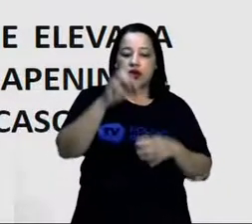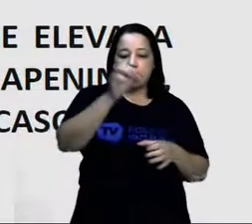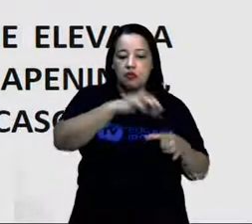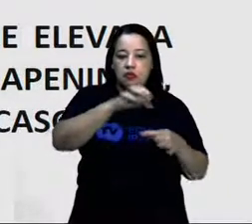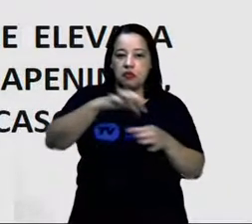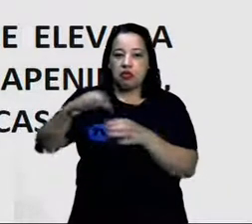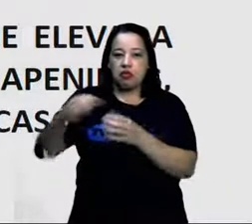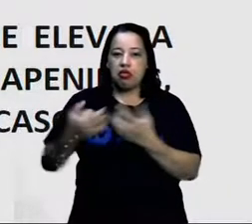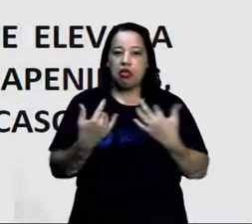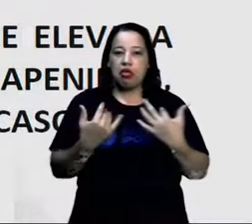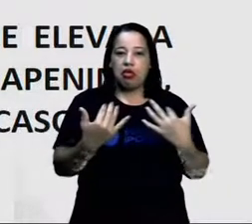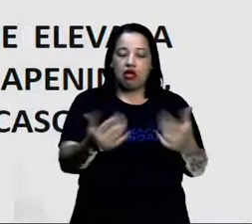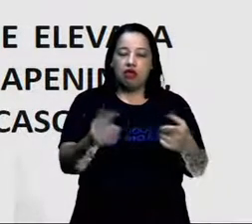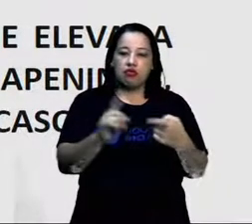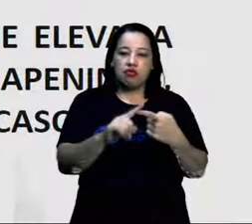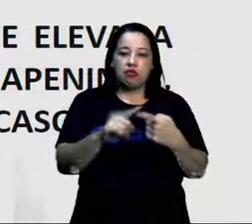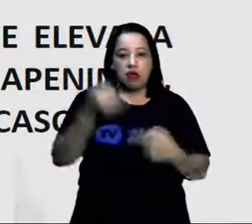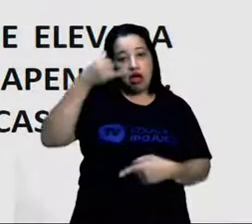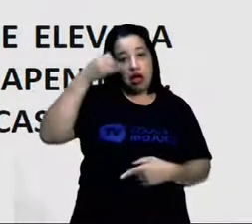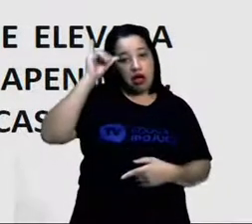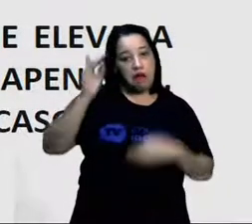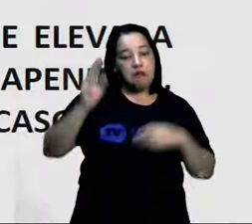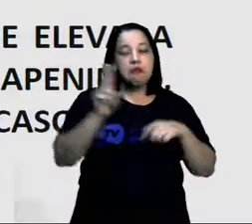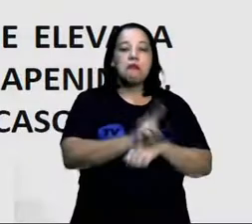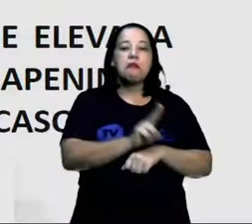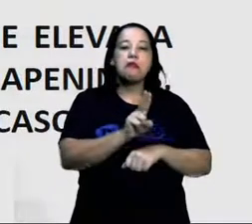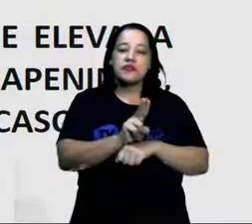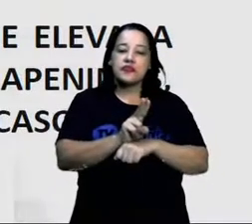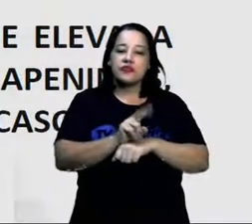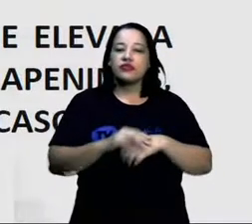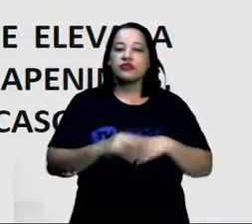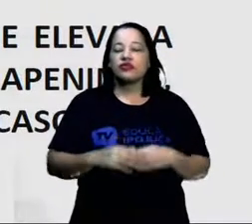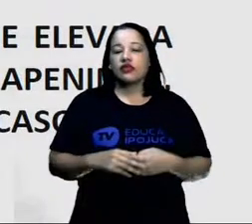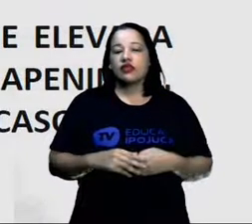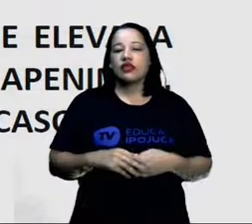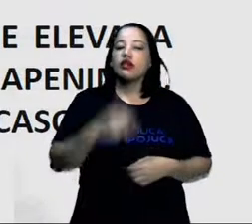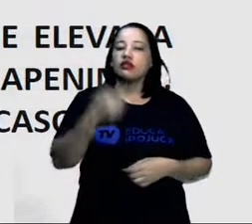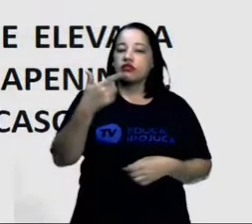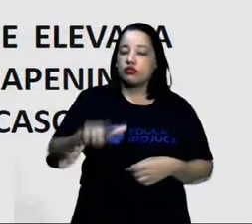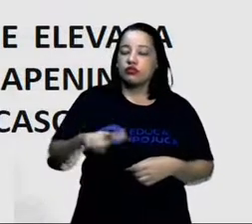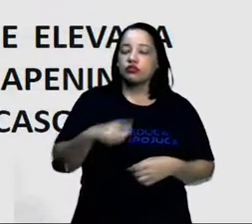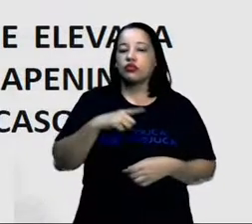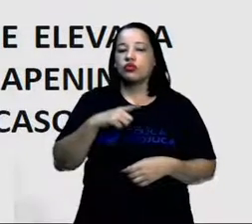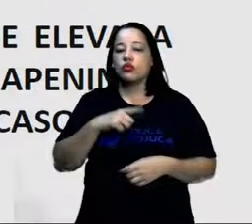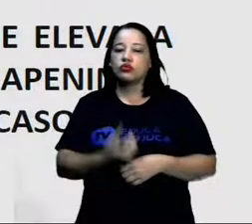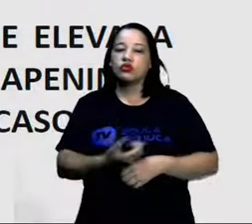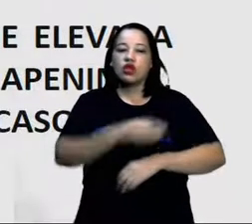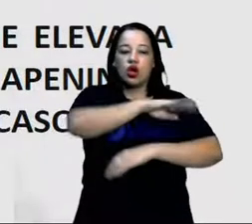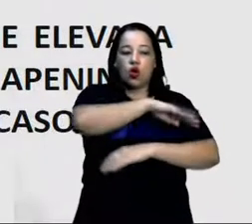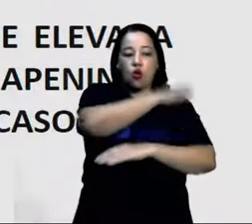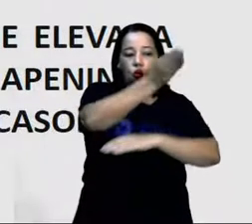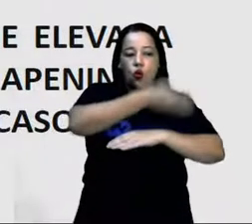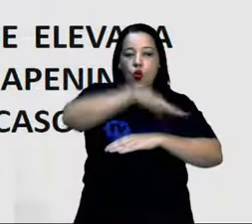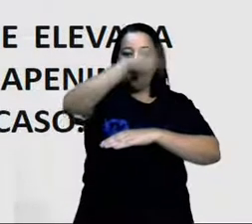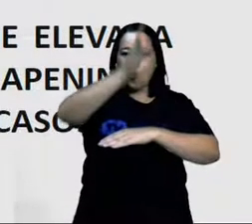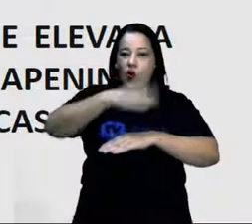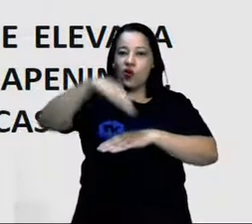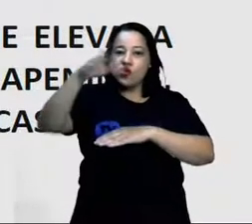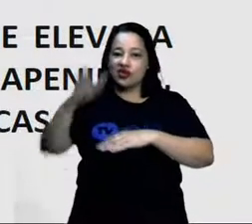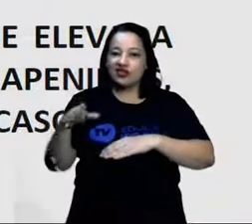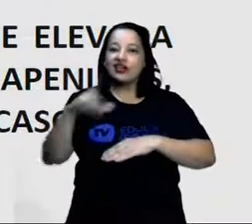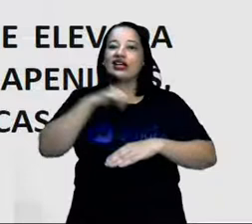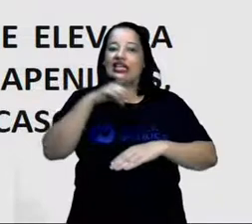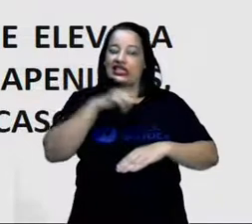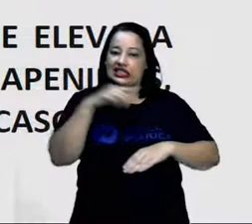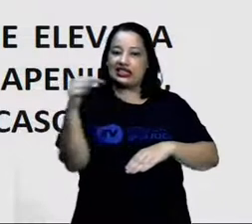e criação de gado. E as cordilheiras recentes, que são montanhas jovens e